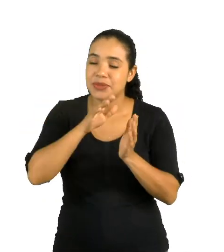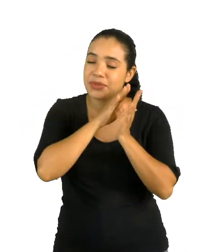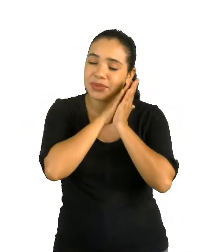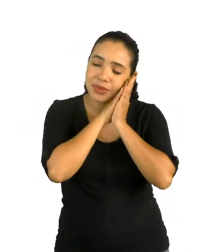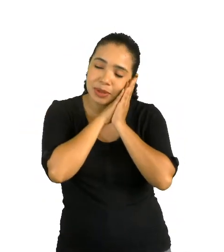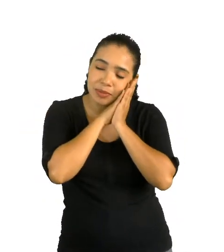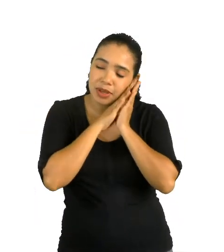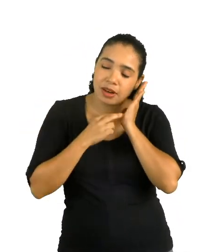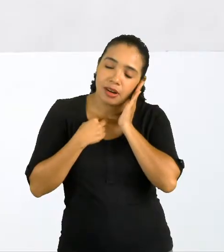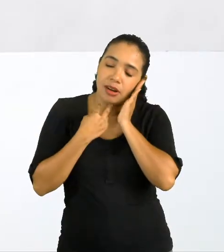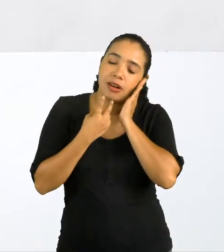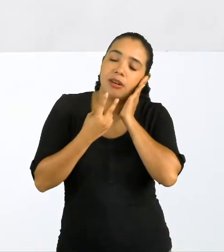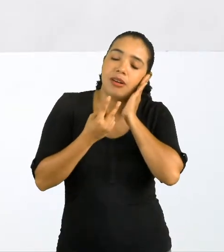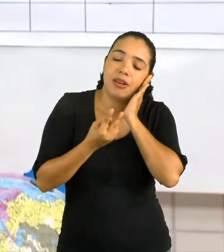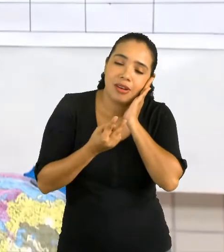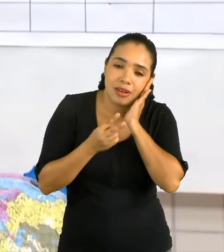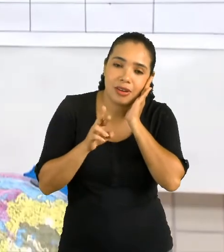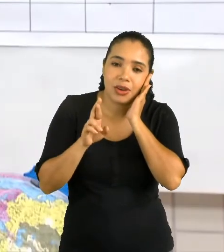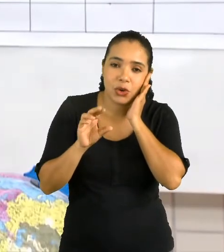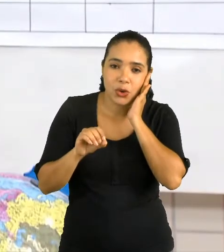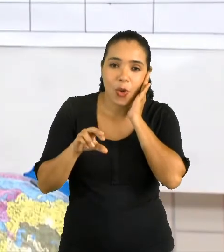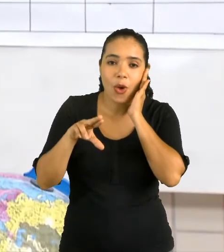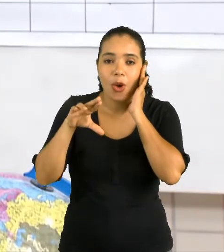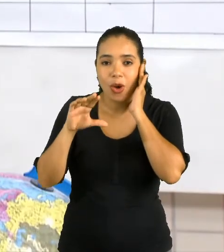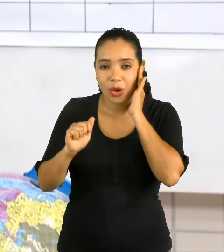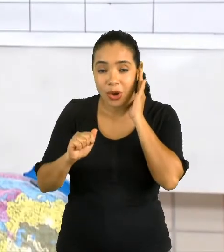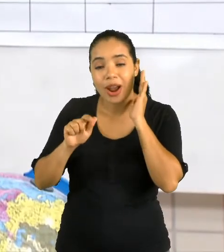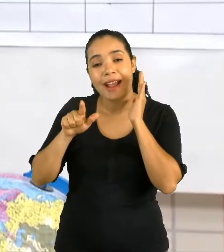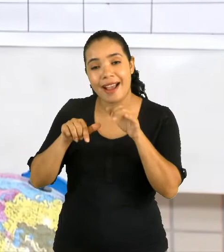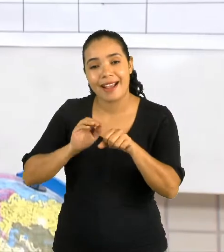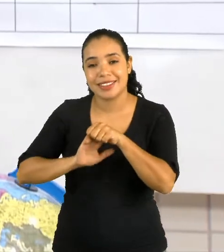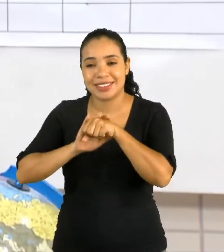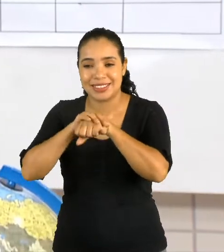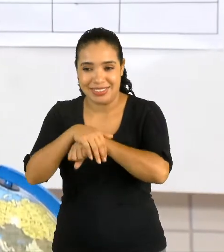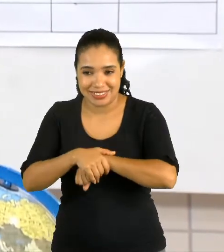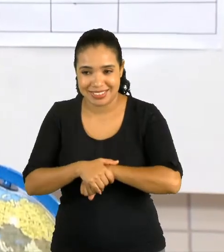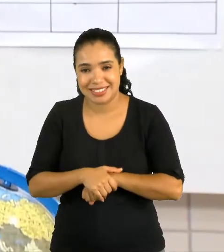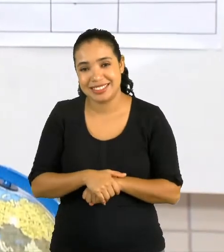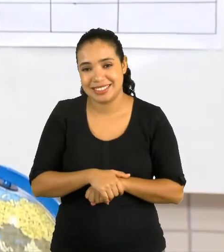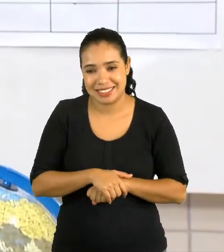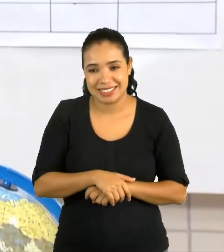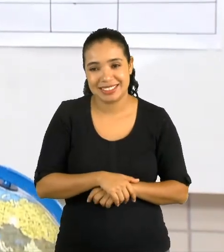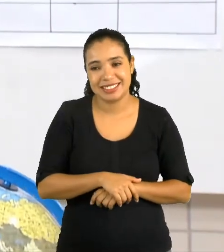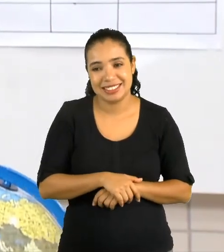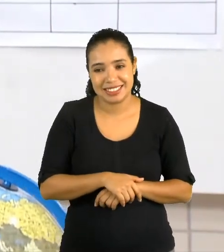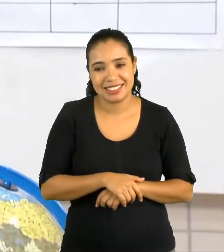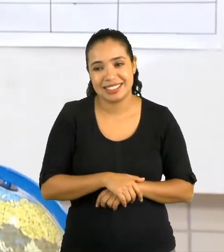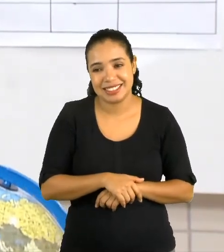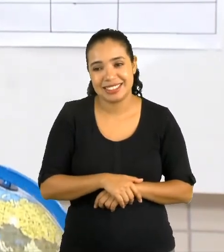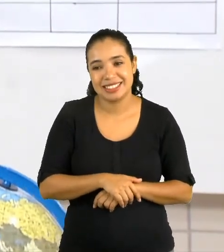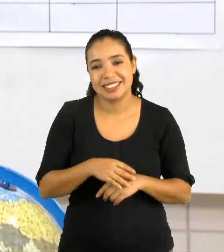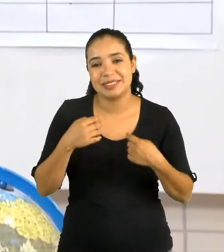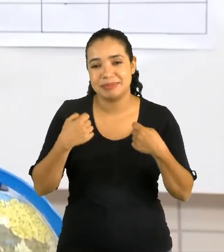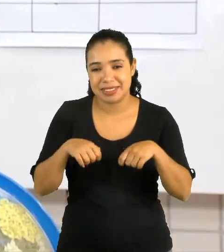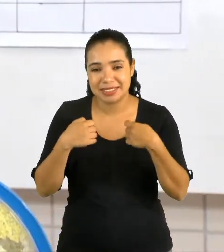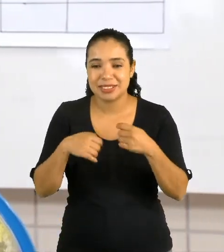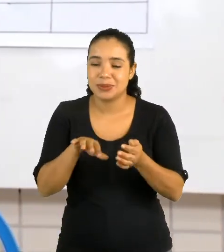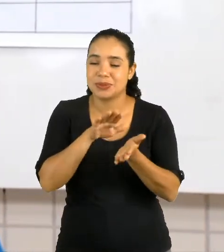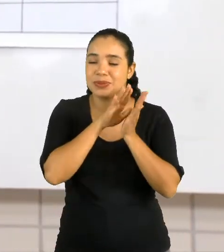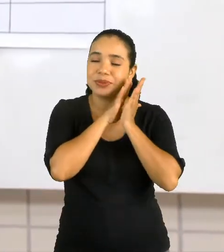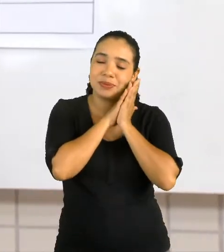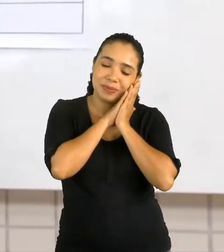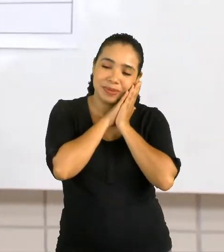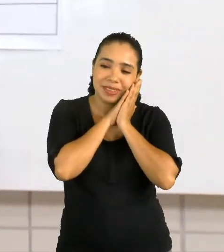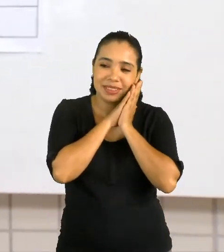ele ronca à noite. Muito bem, Malu. Para as pessoas roncarem, tem que estar dormindo. Então,